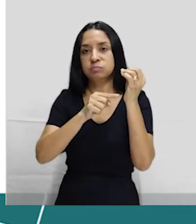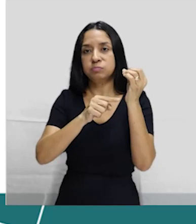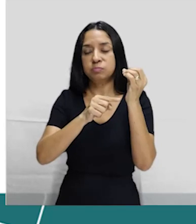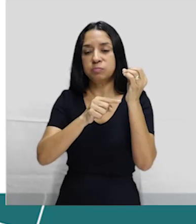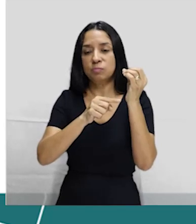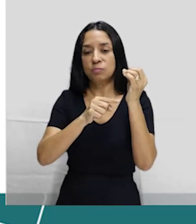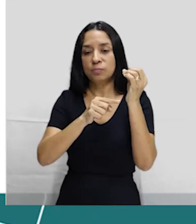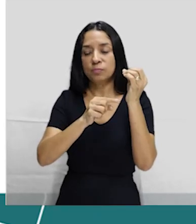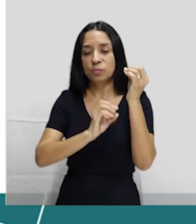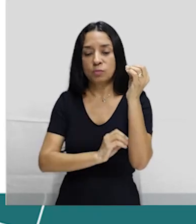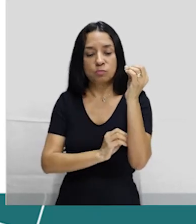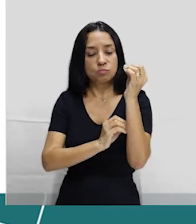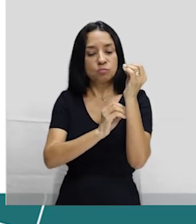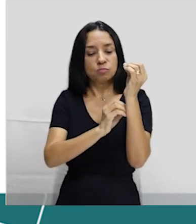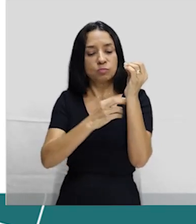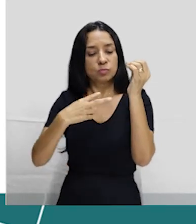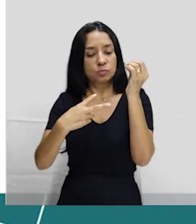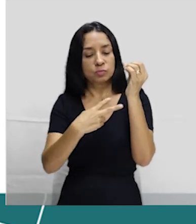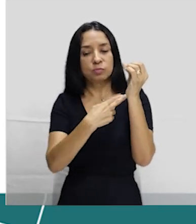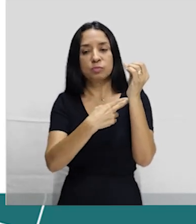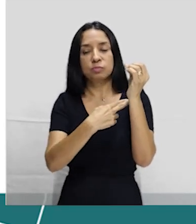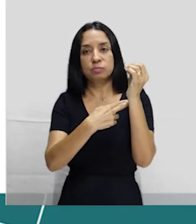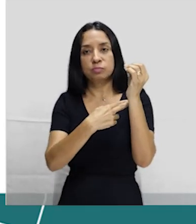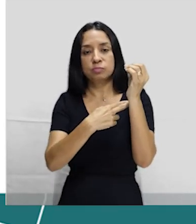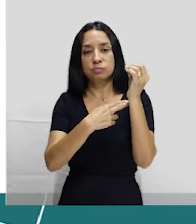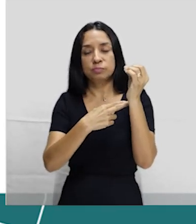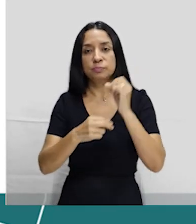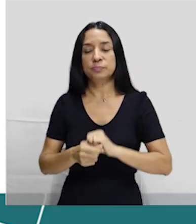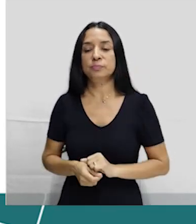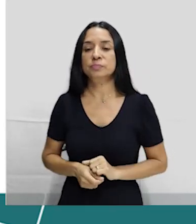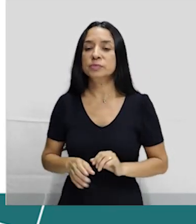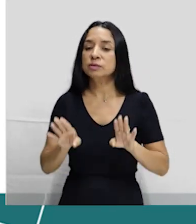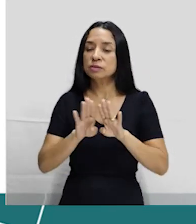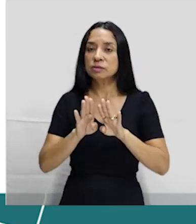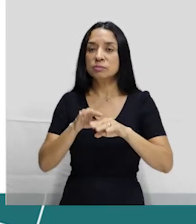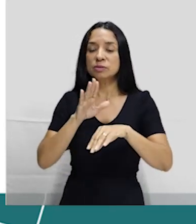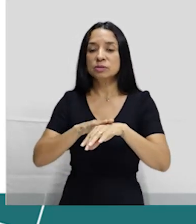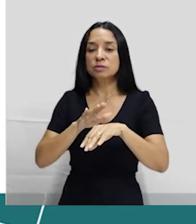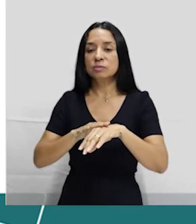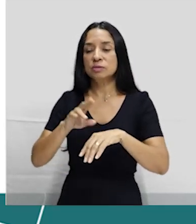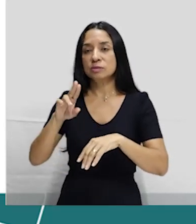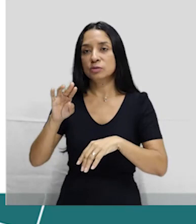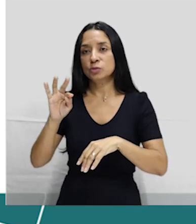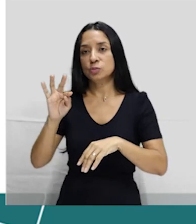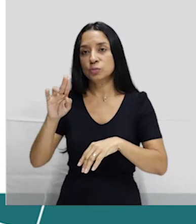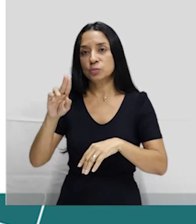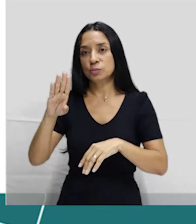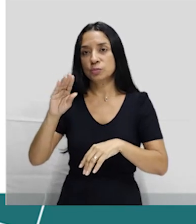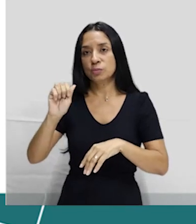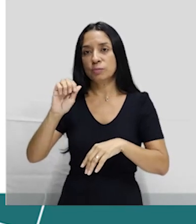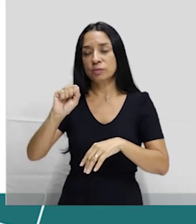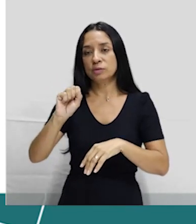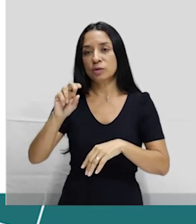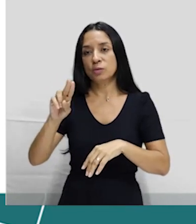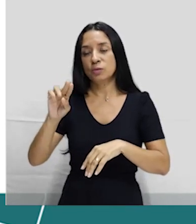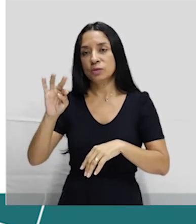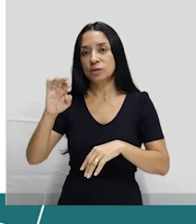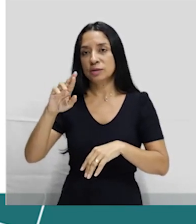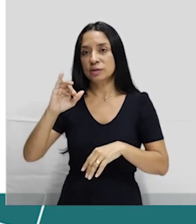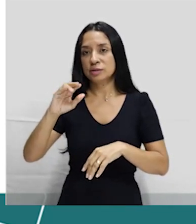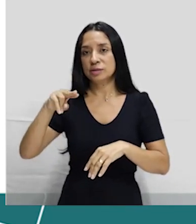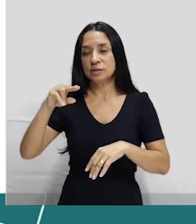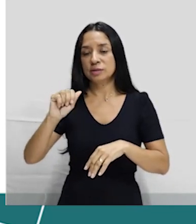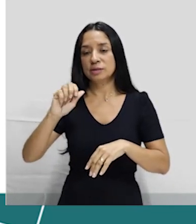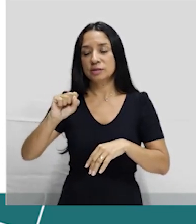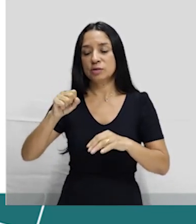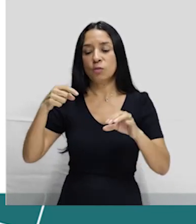os ovídotos ou trompas de falópio, que também é chamado de tubas uterinas. E assim, o óvulo, ele não pode